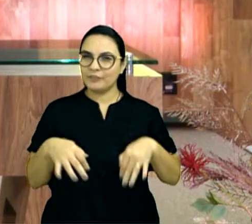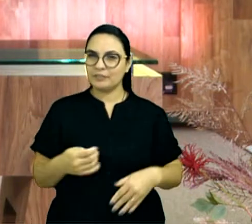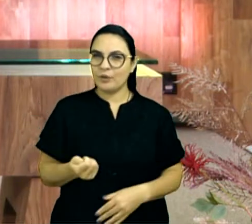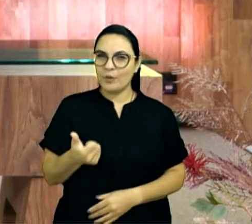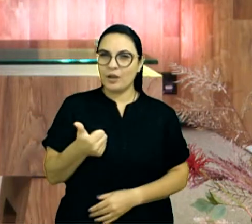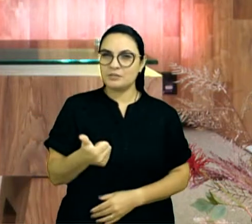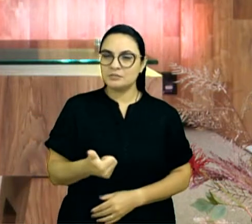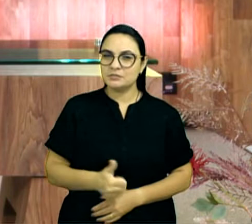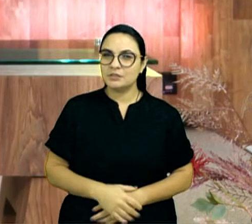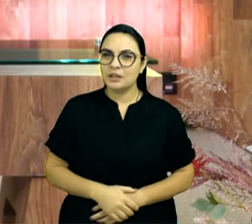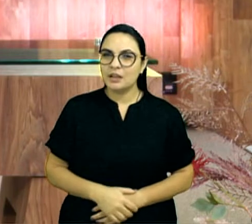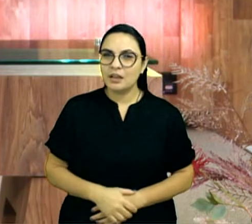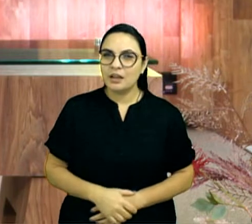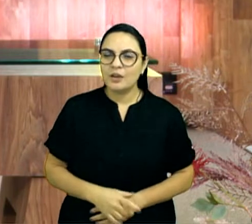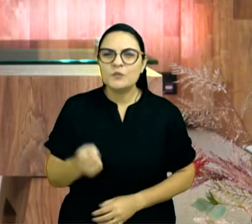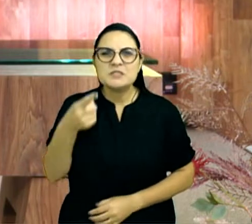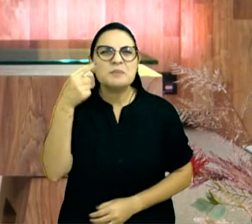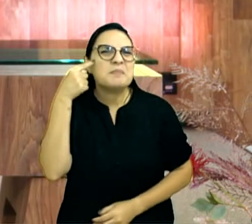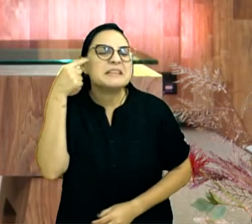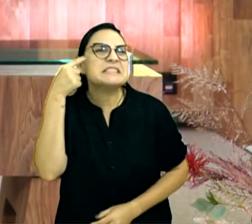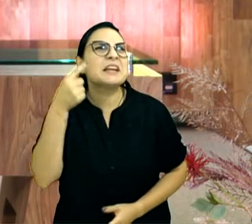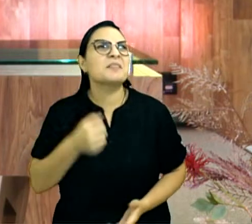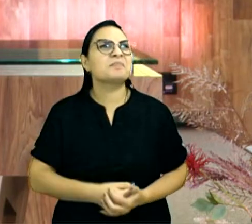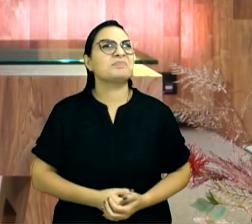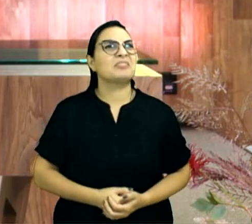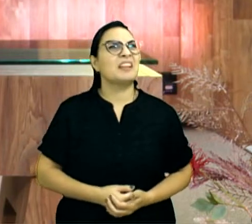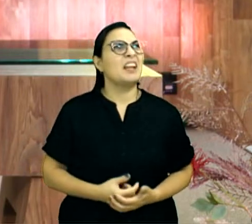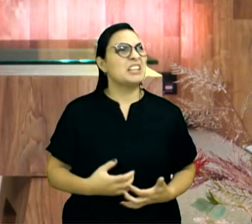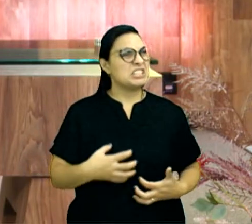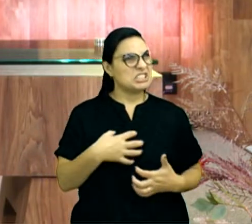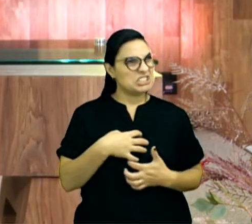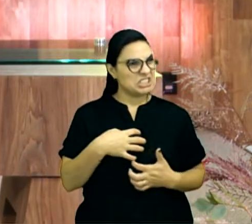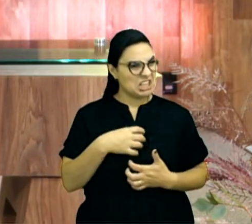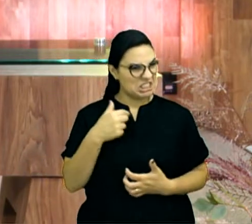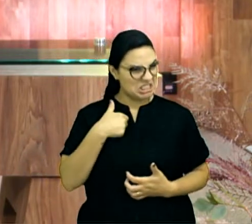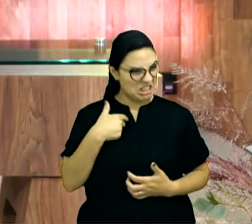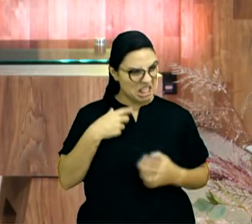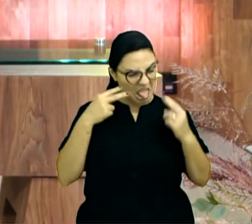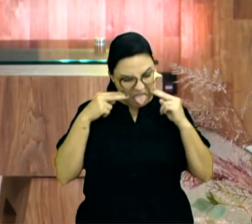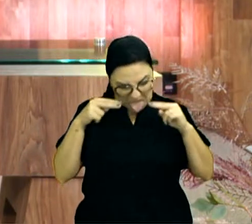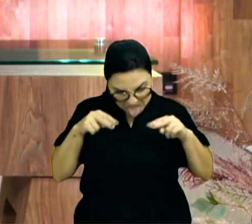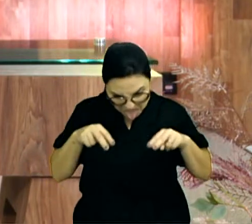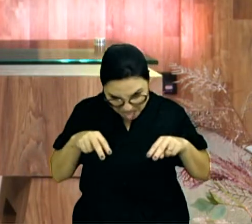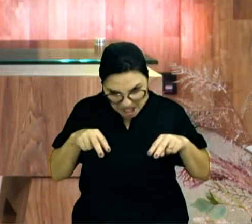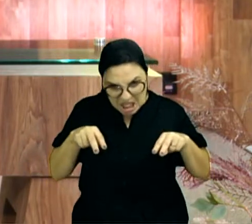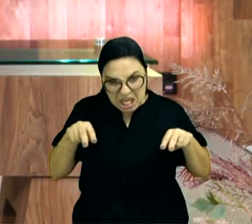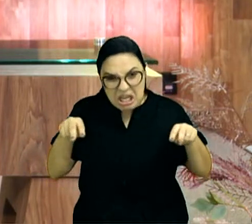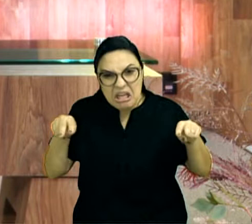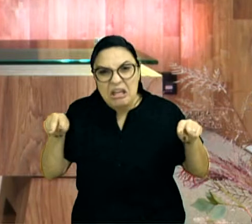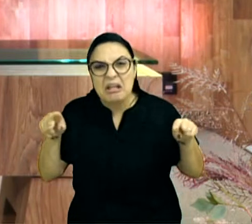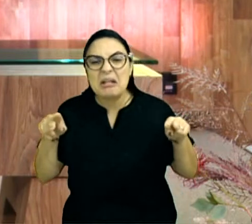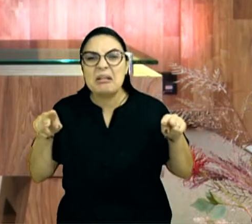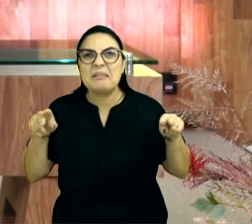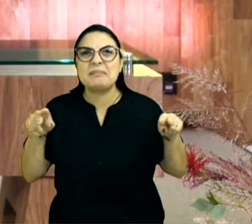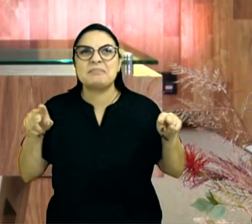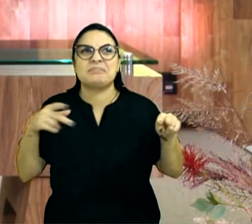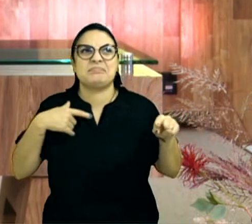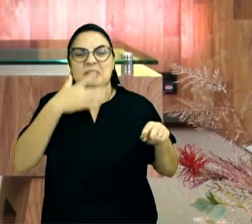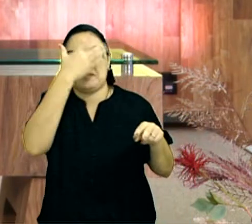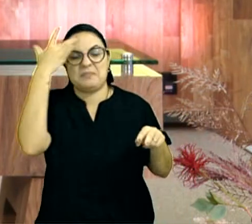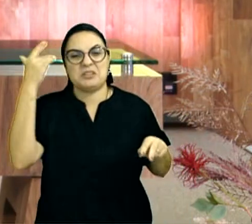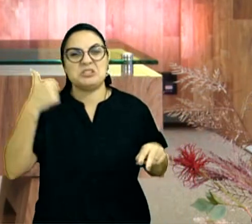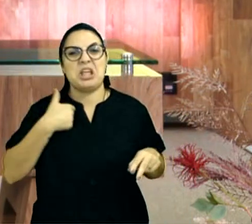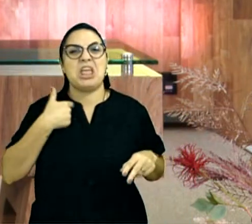mas, desse jeito, vou ter que me humilhar diante das pessoas, vou ter, vou ser